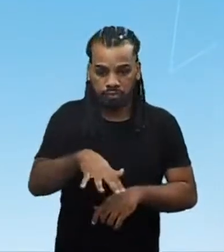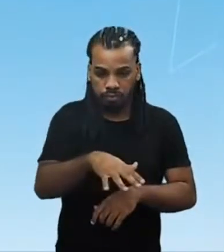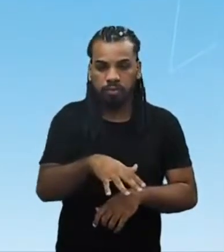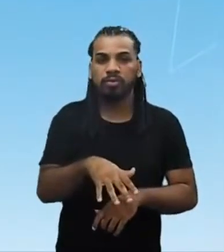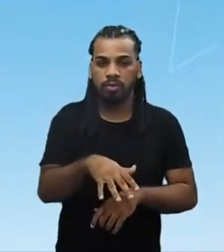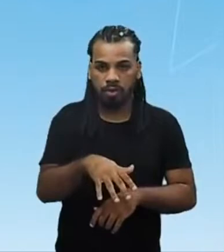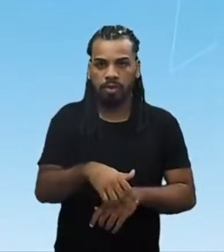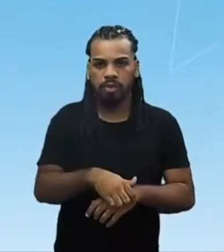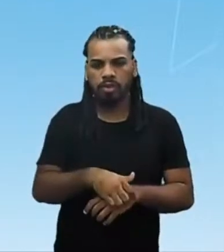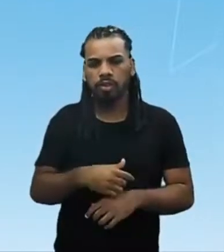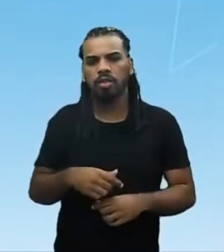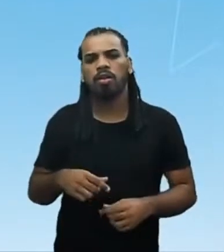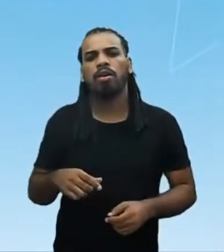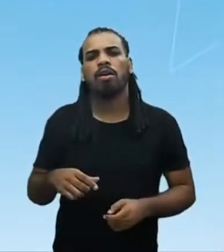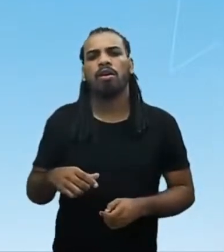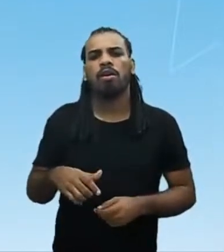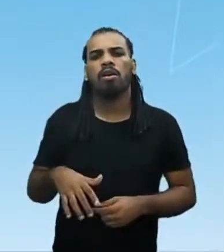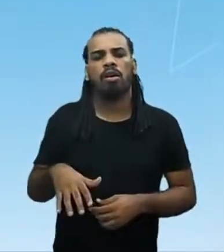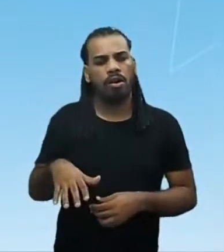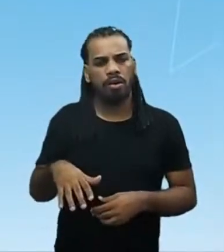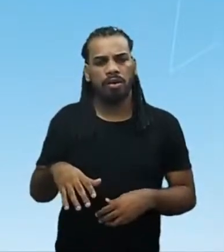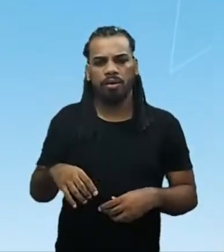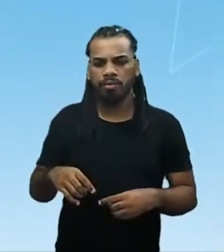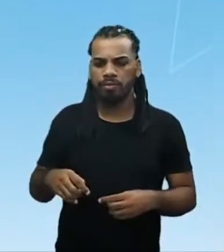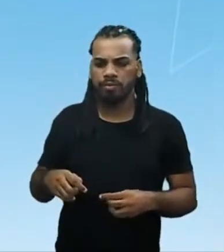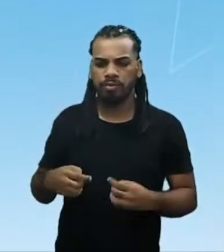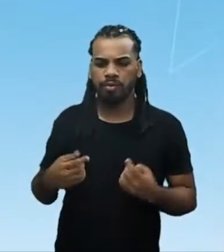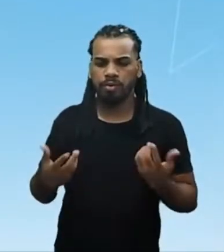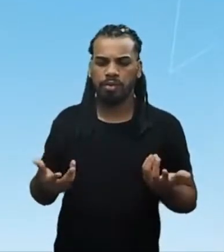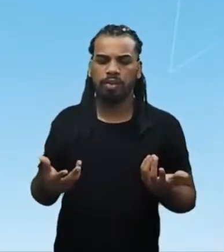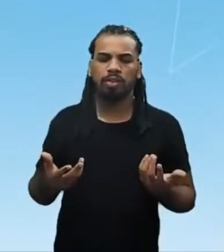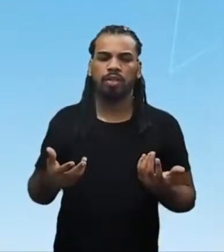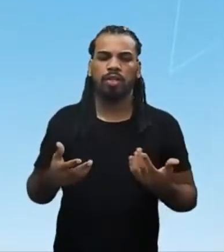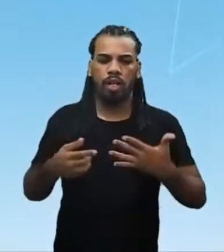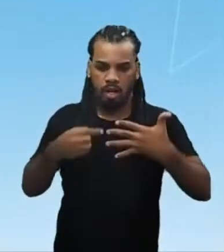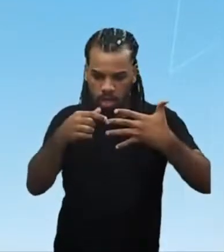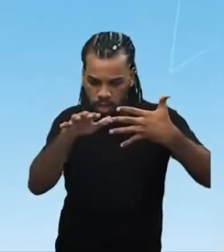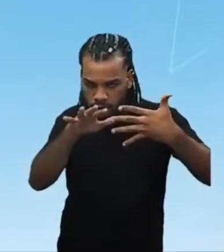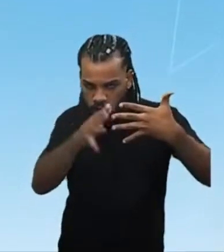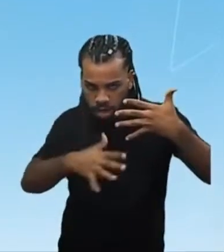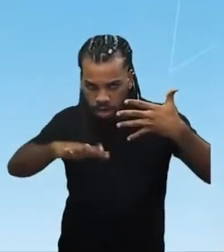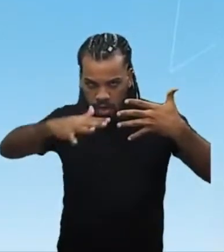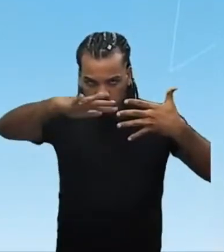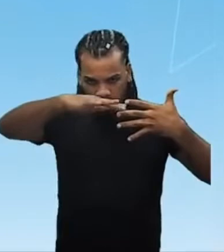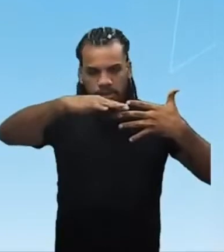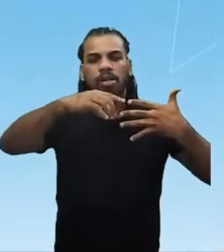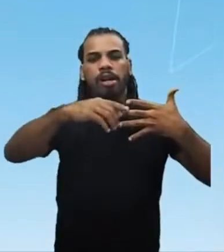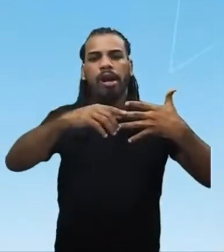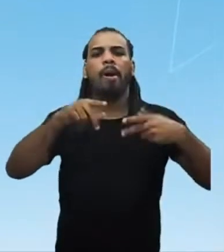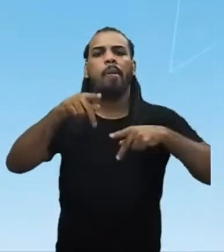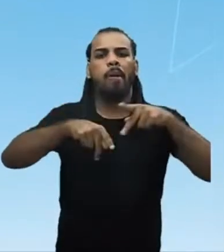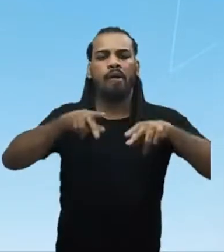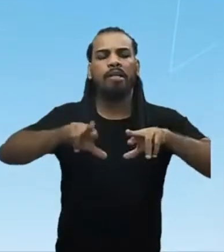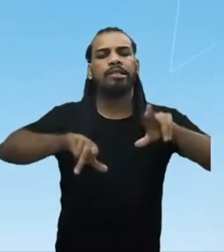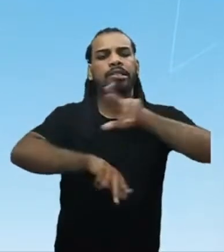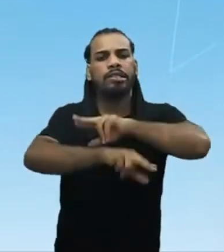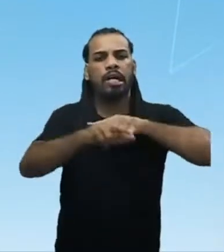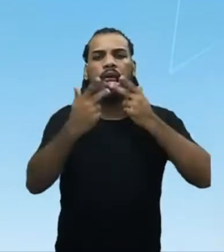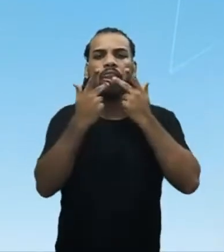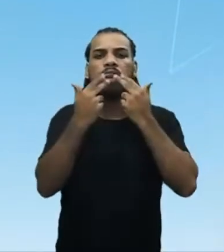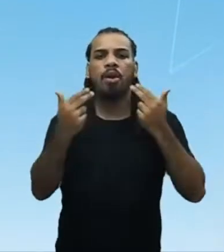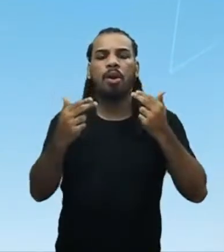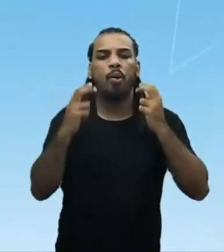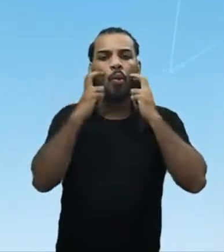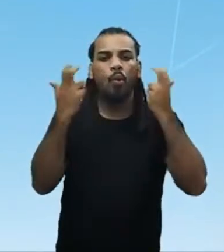nessa região da costa do Atlântico, nós tivemos povos bem diferentes, com línguas e